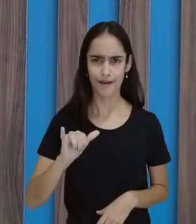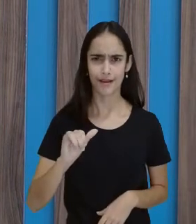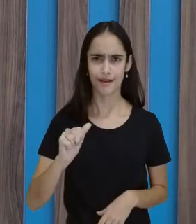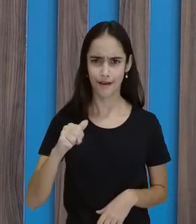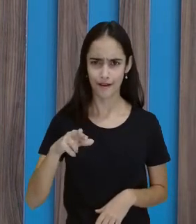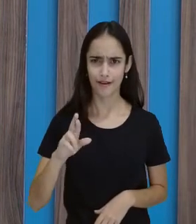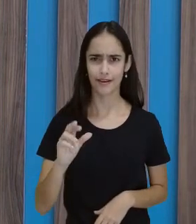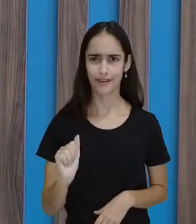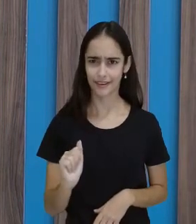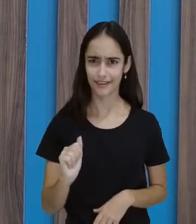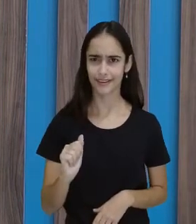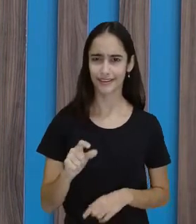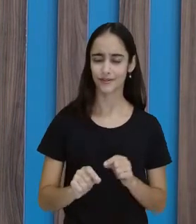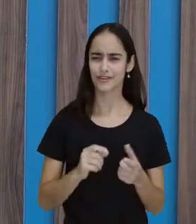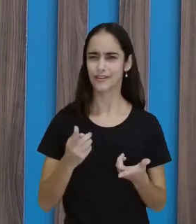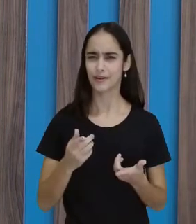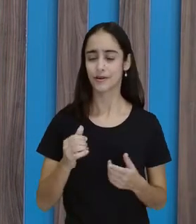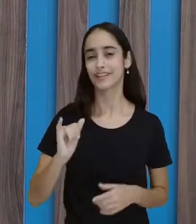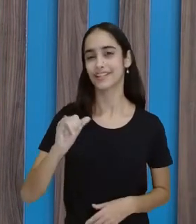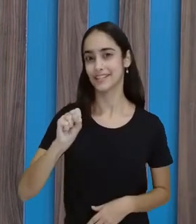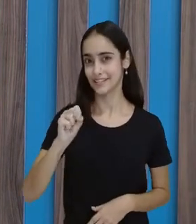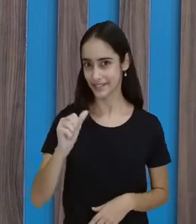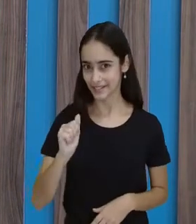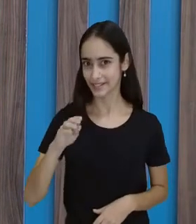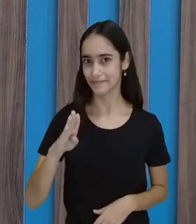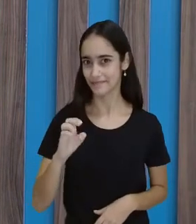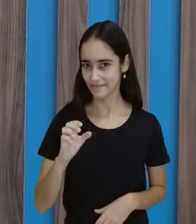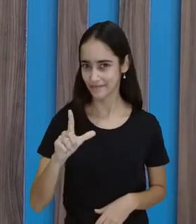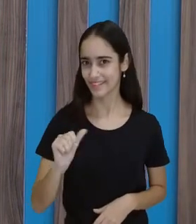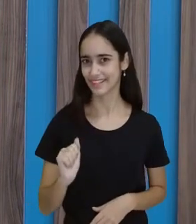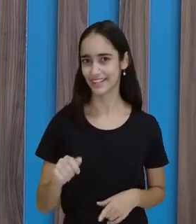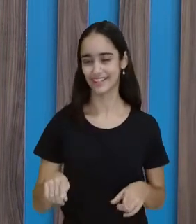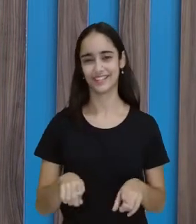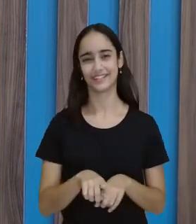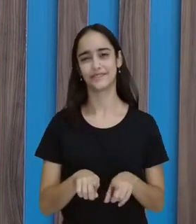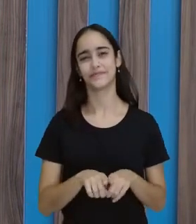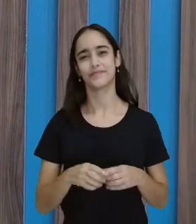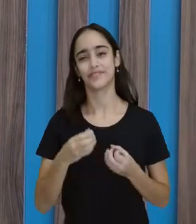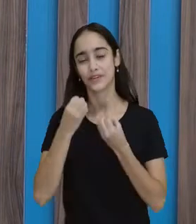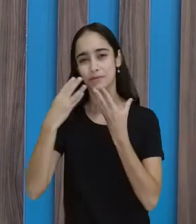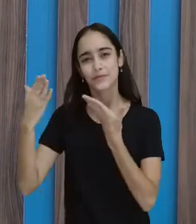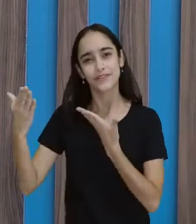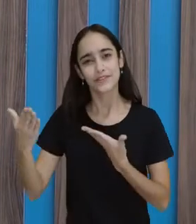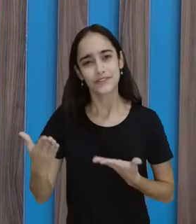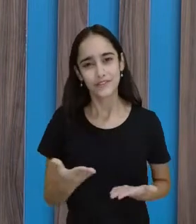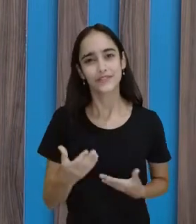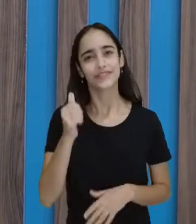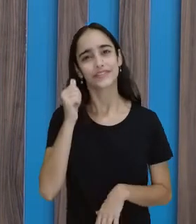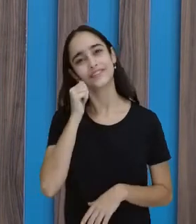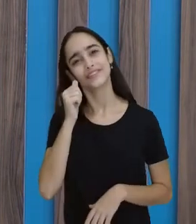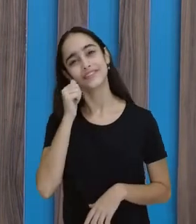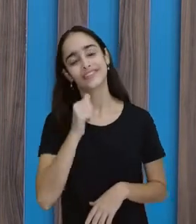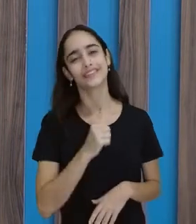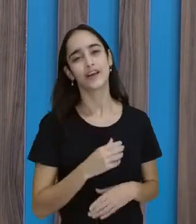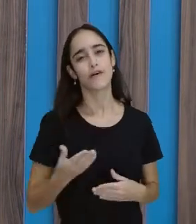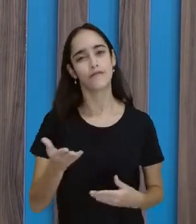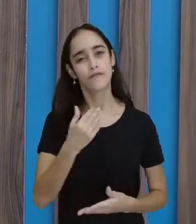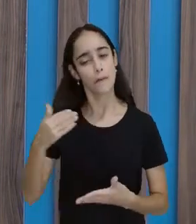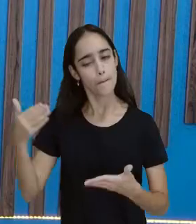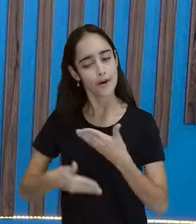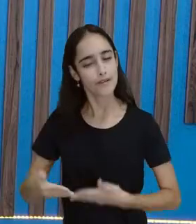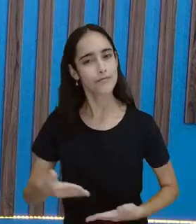ver... Isabela! Sejam muito bem-vindas, meninas, e vamos participar! Até daqui a pouco!